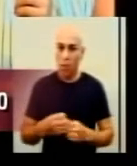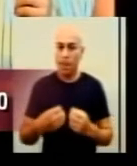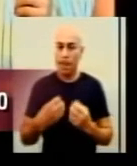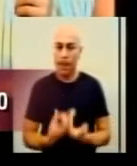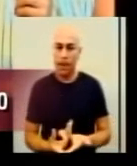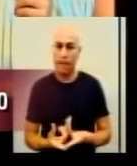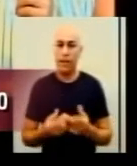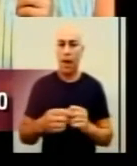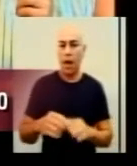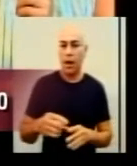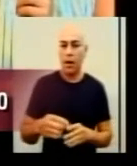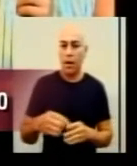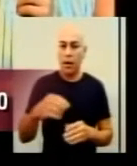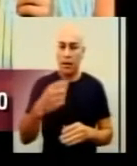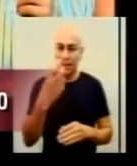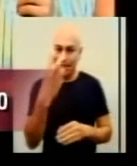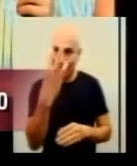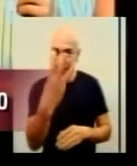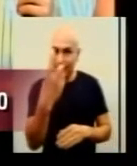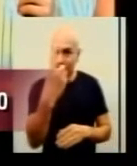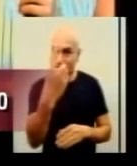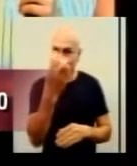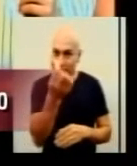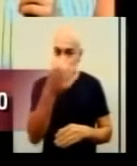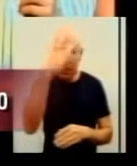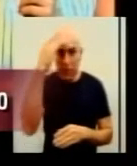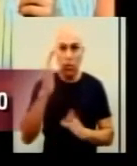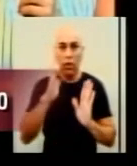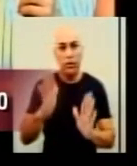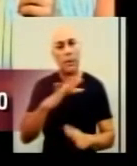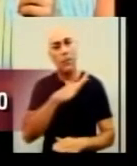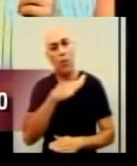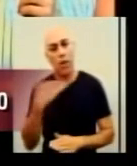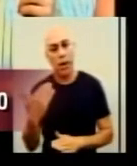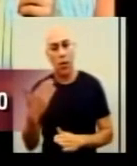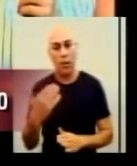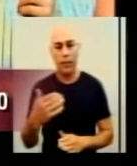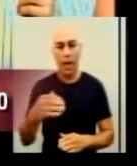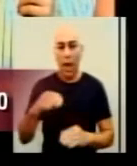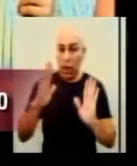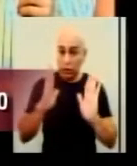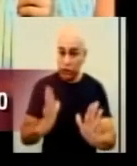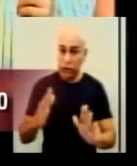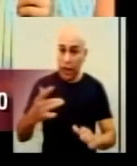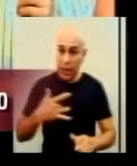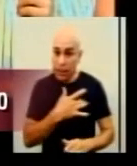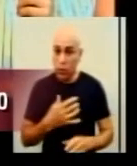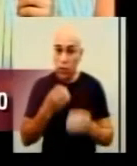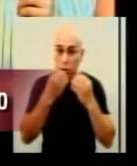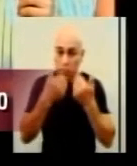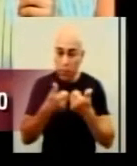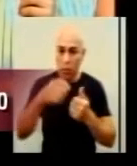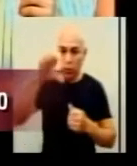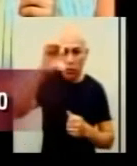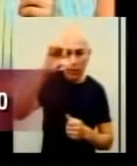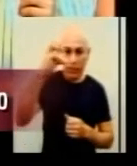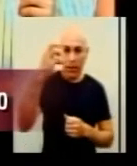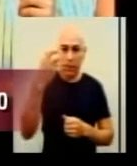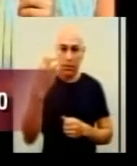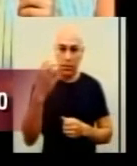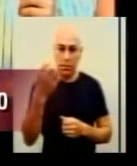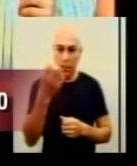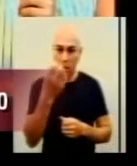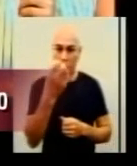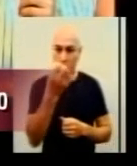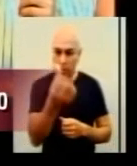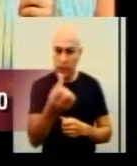foram a óbito, infelizmente. Recuperados, temos 9.643 casos. Profissionais